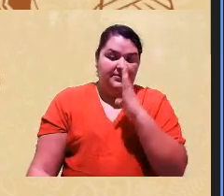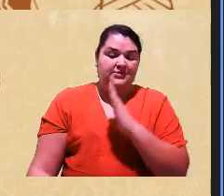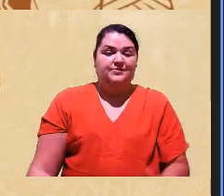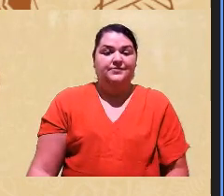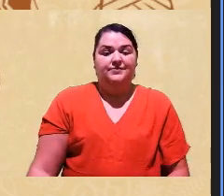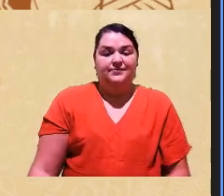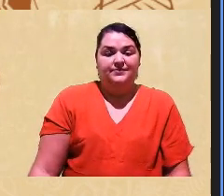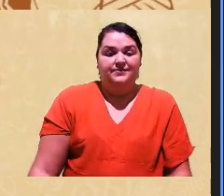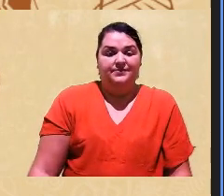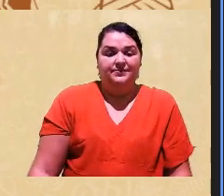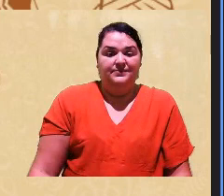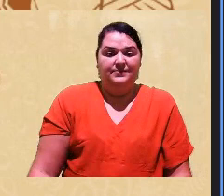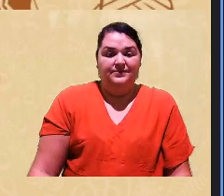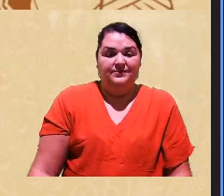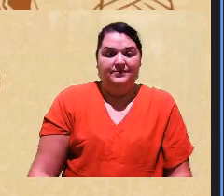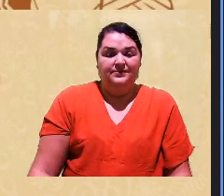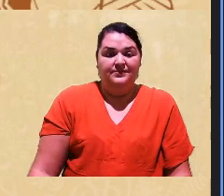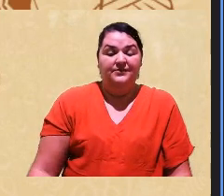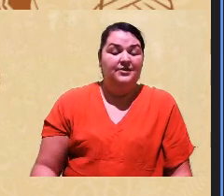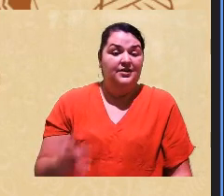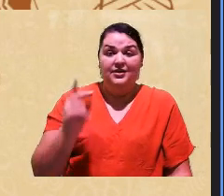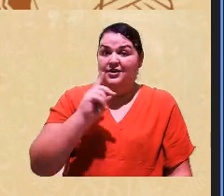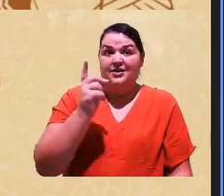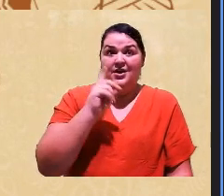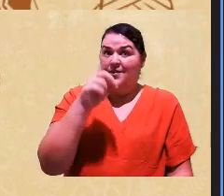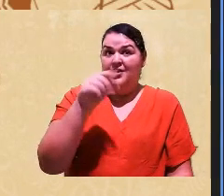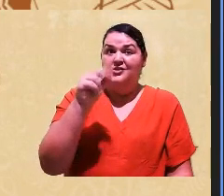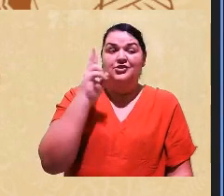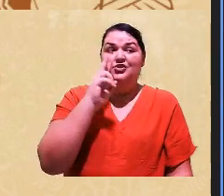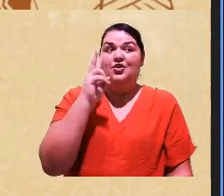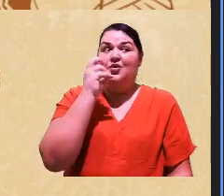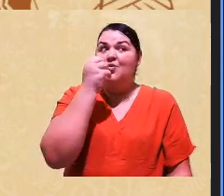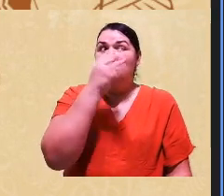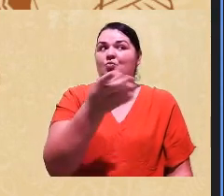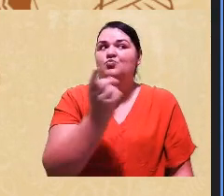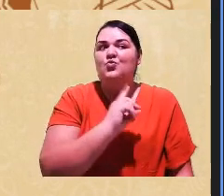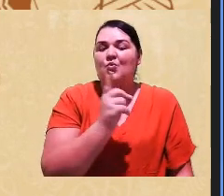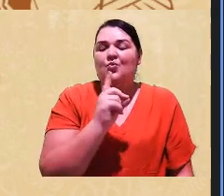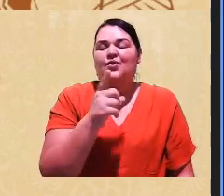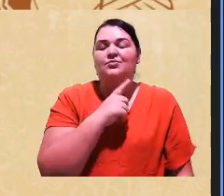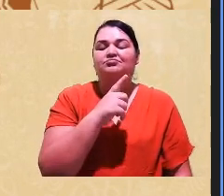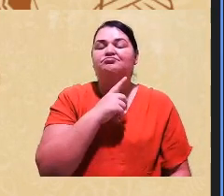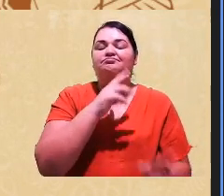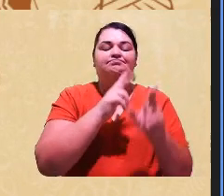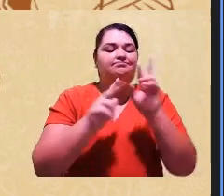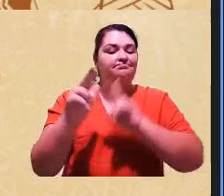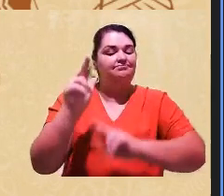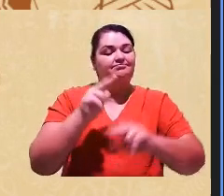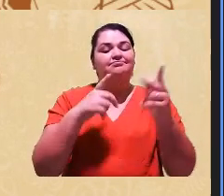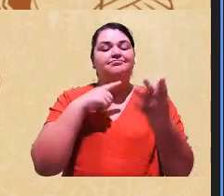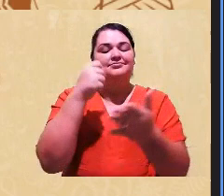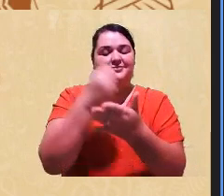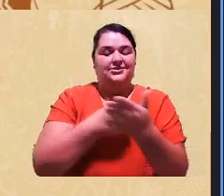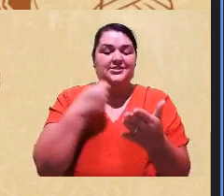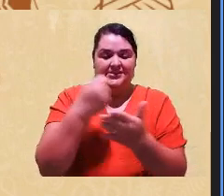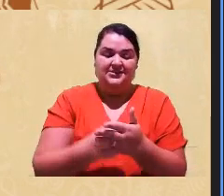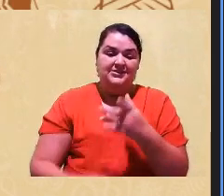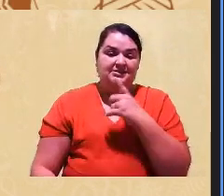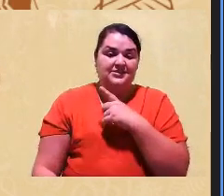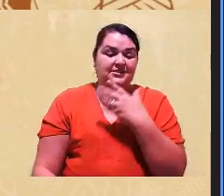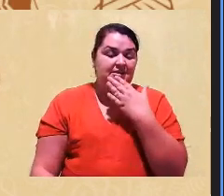Nós somos o que a história não contou, a beleza do ser diverso, os frutos da resistência, as raízes